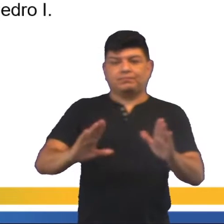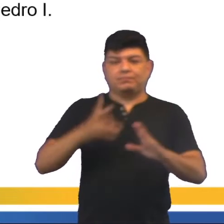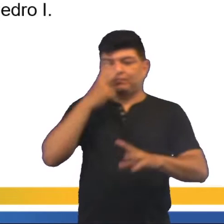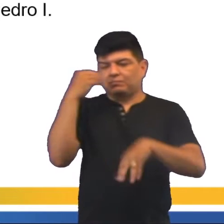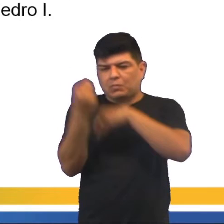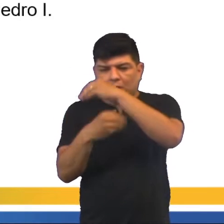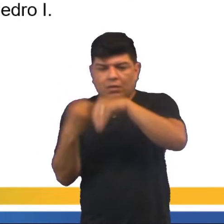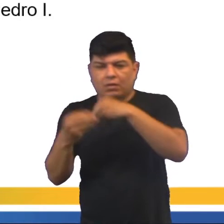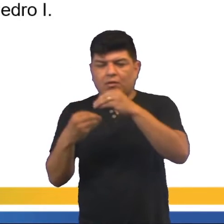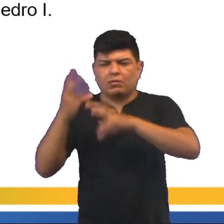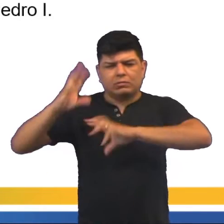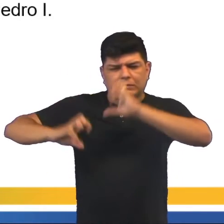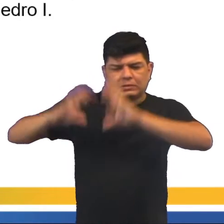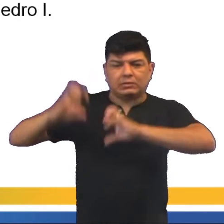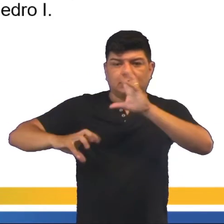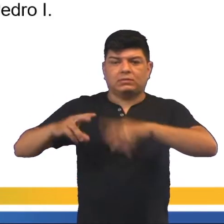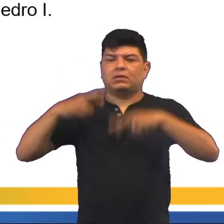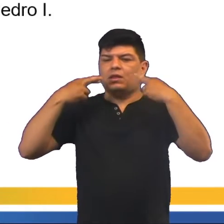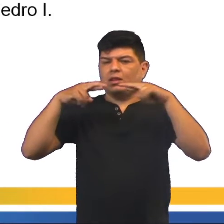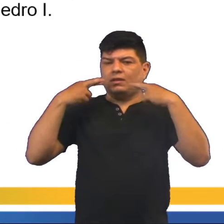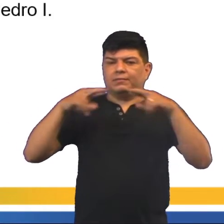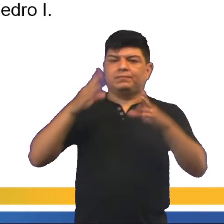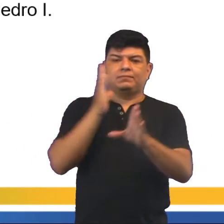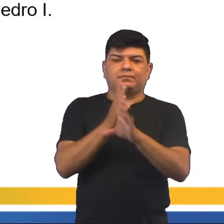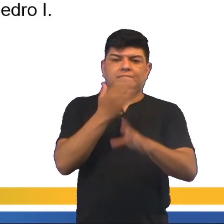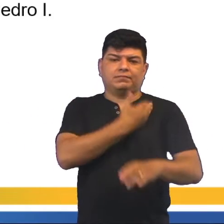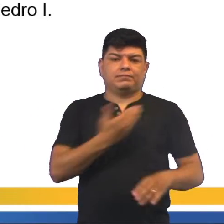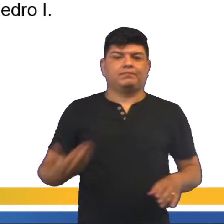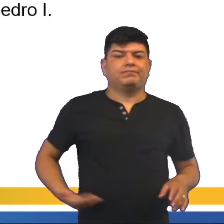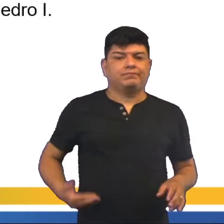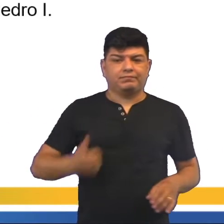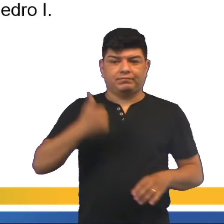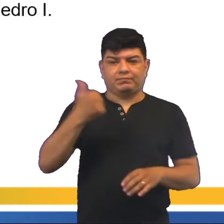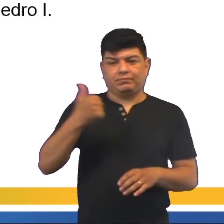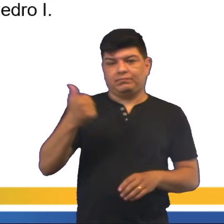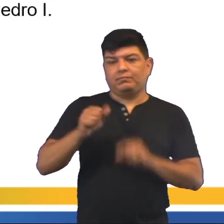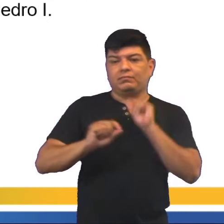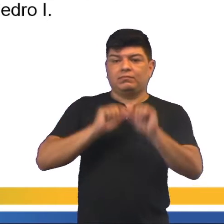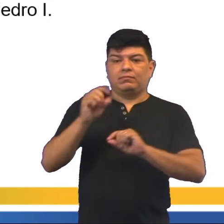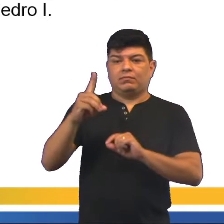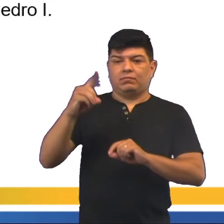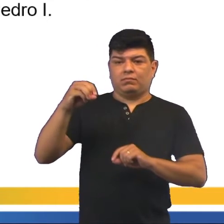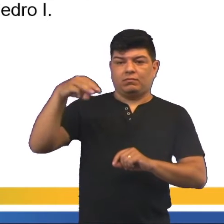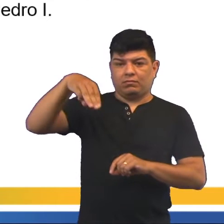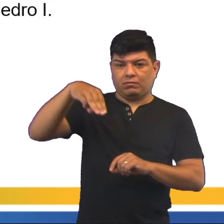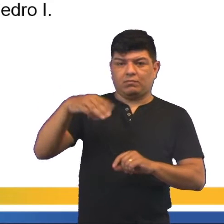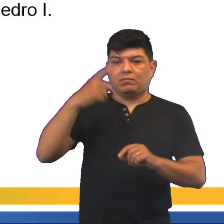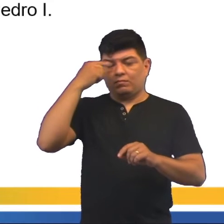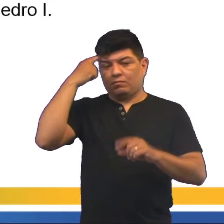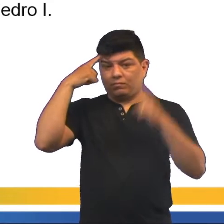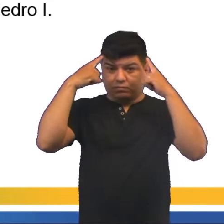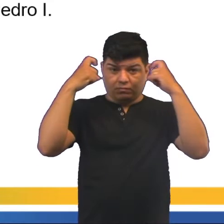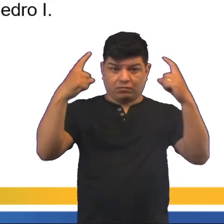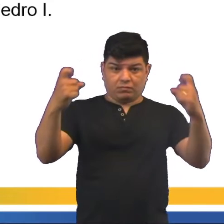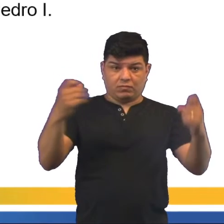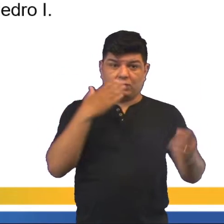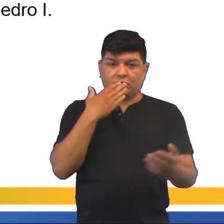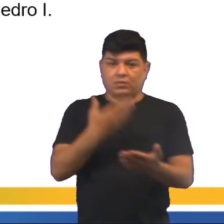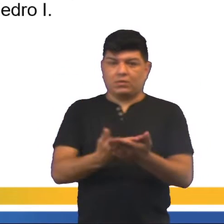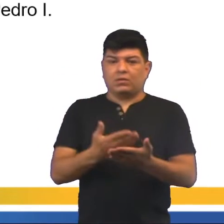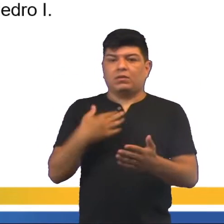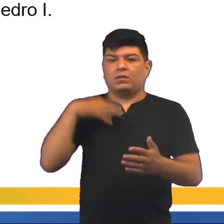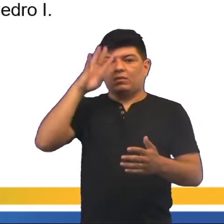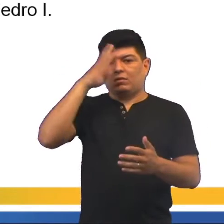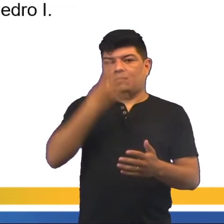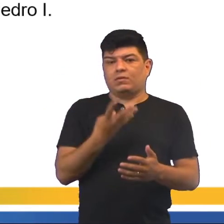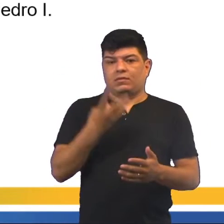confusão entre os brasileiros que reclamavam contra o governo de Dom Pedro I. Assustado com a violência das ruas, O Dom Pedro I decide